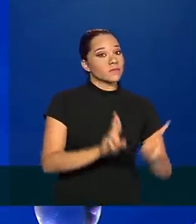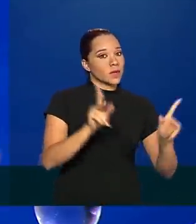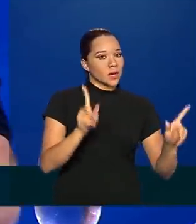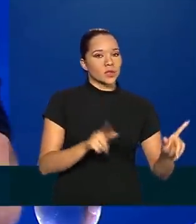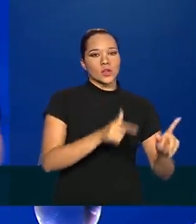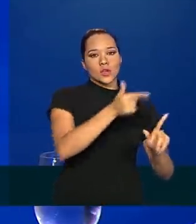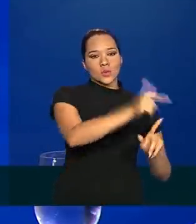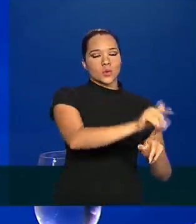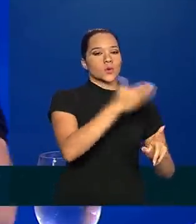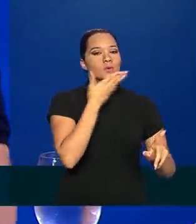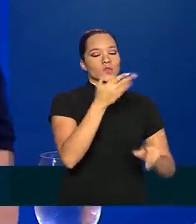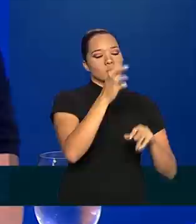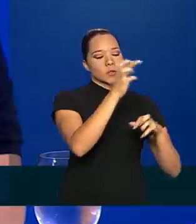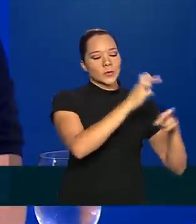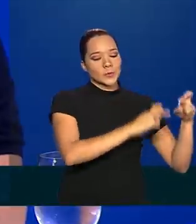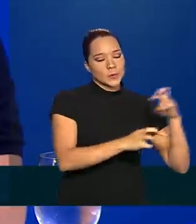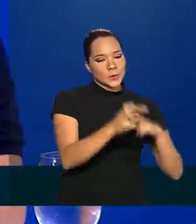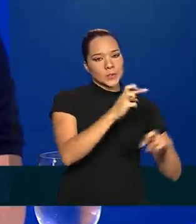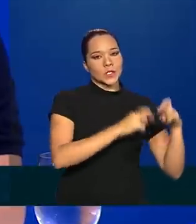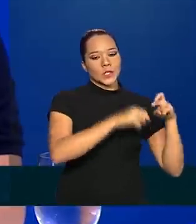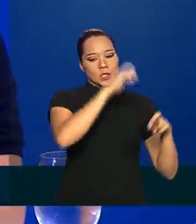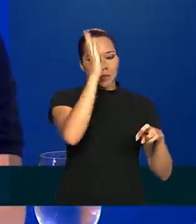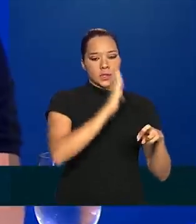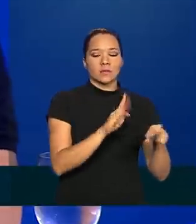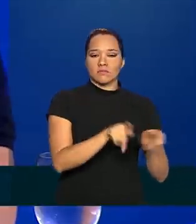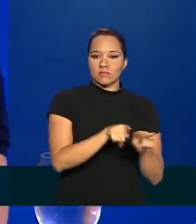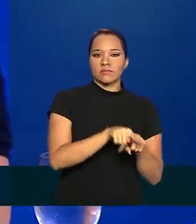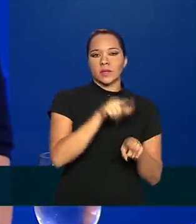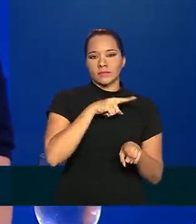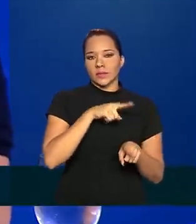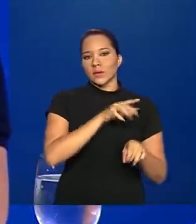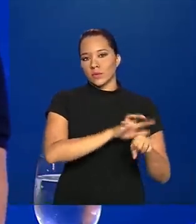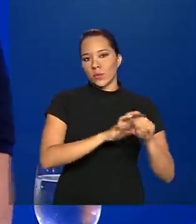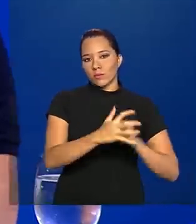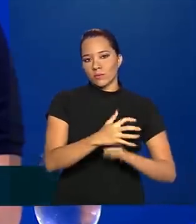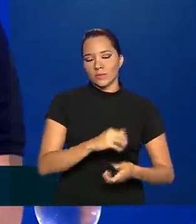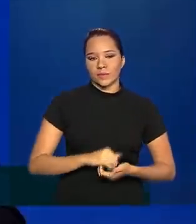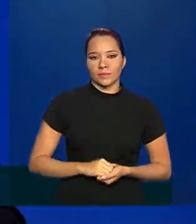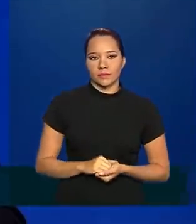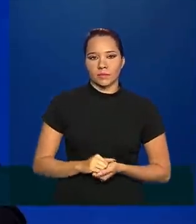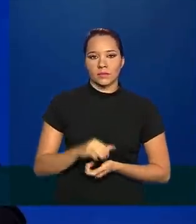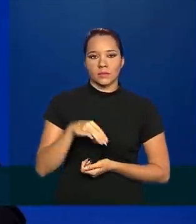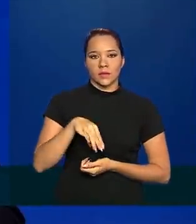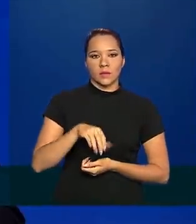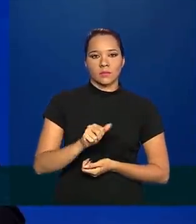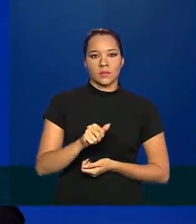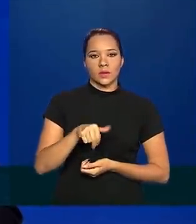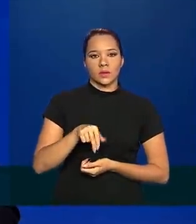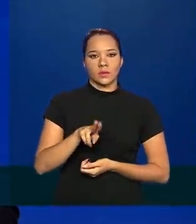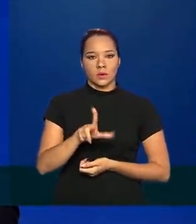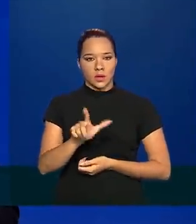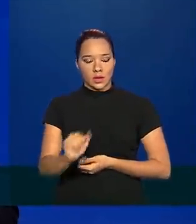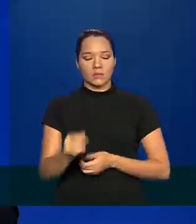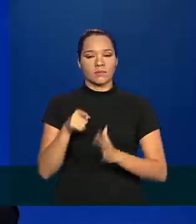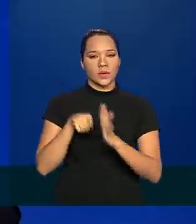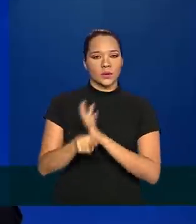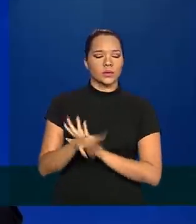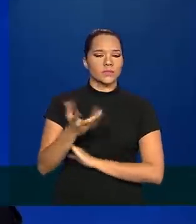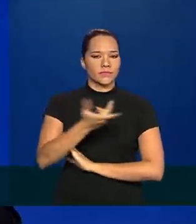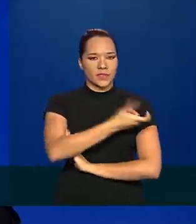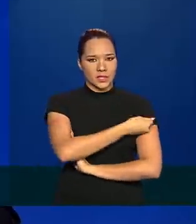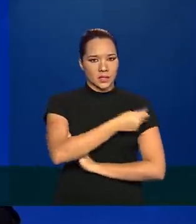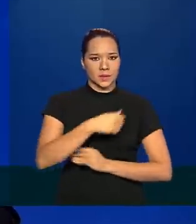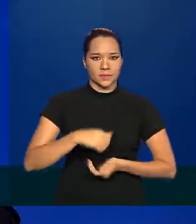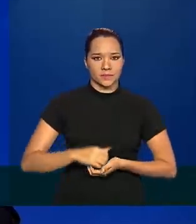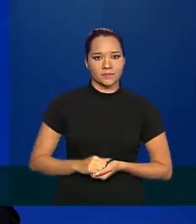dos outros tipos de monitoramento que o Brasil também tem sobre COVID. A Manuela Albuquerque, do Jota, pergunta sobre vacina,